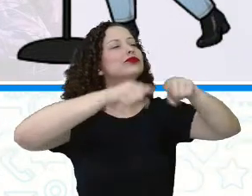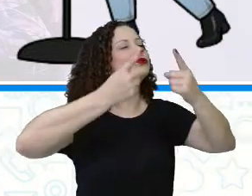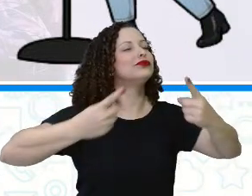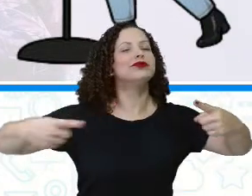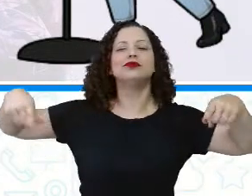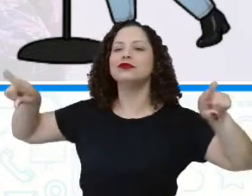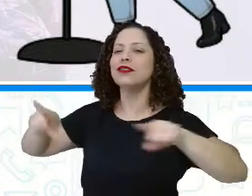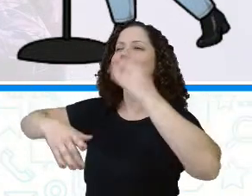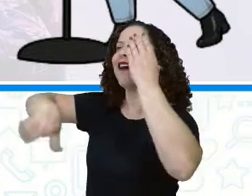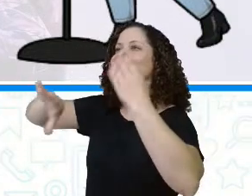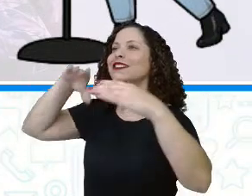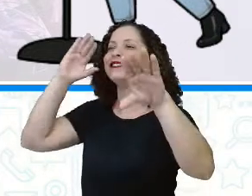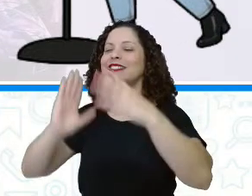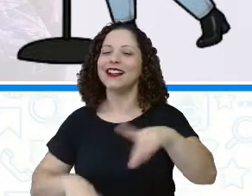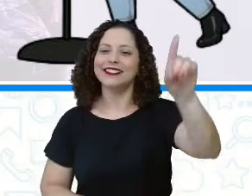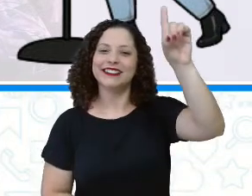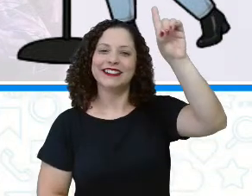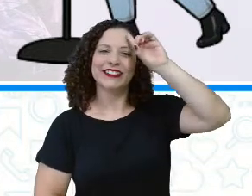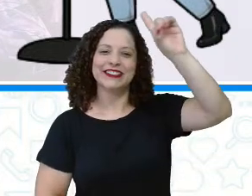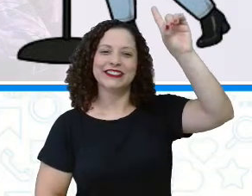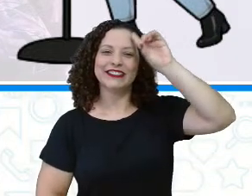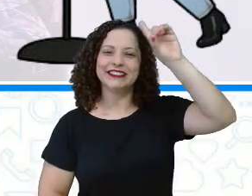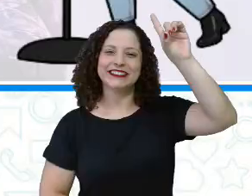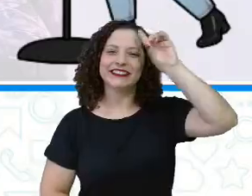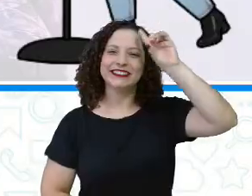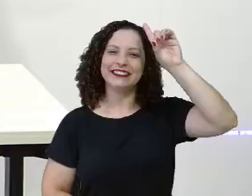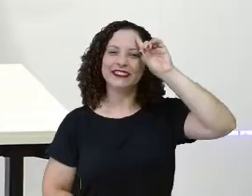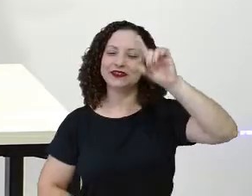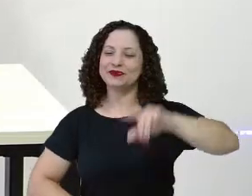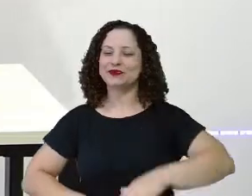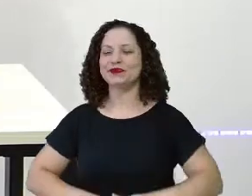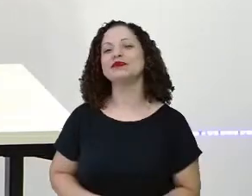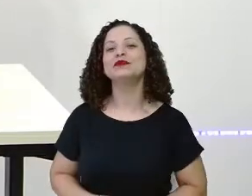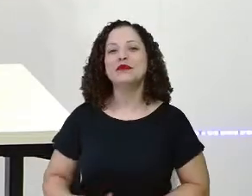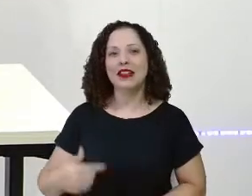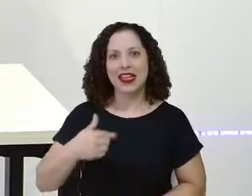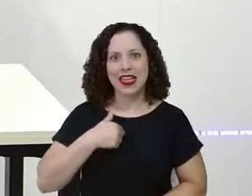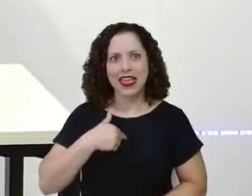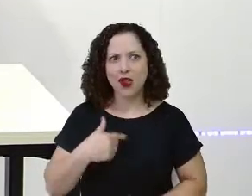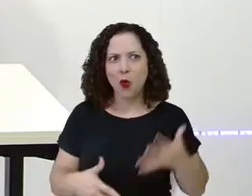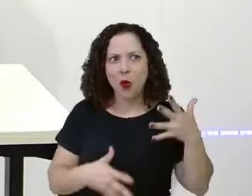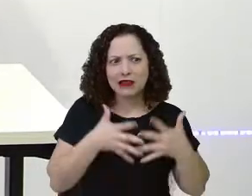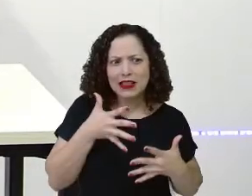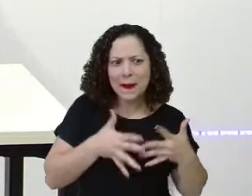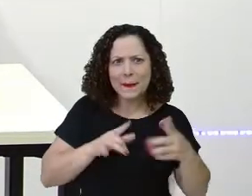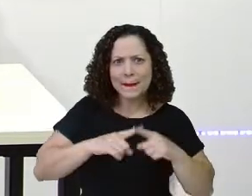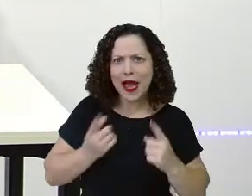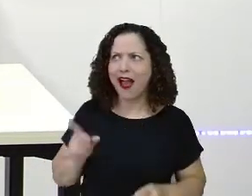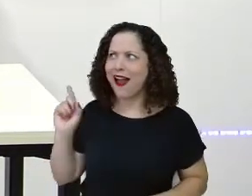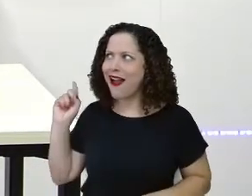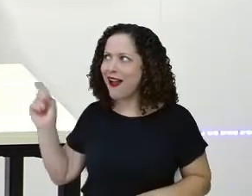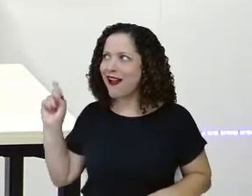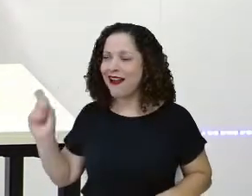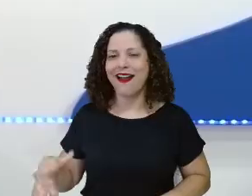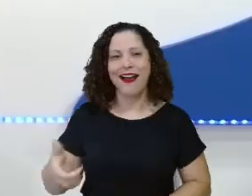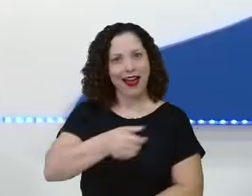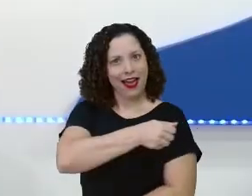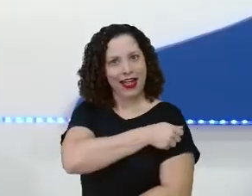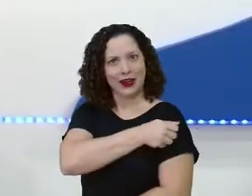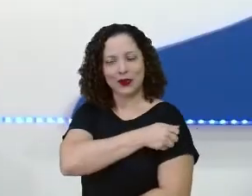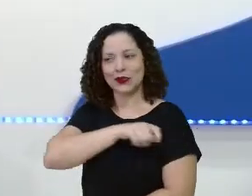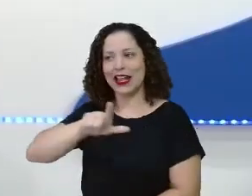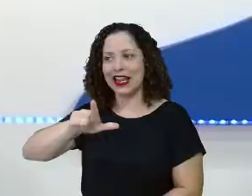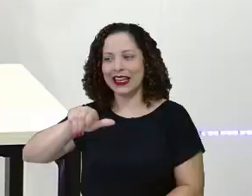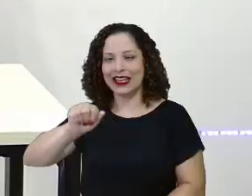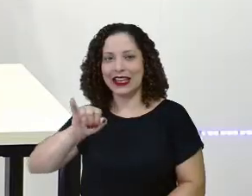sempre e todo dia. Menina, eu me atrapalhei lá e segurou, não foi, professora Josiane? Isso